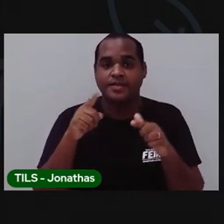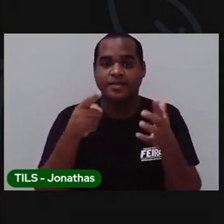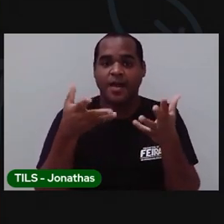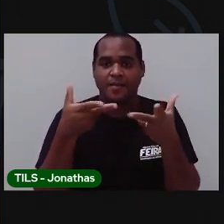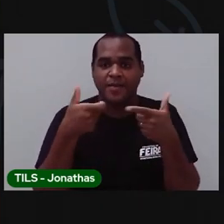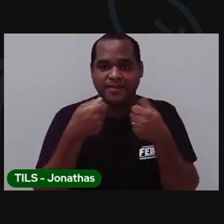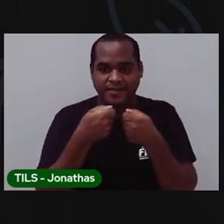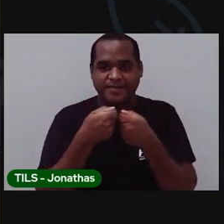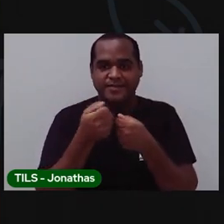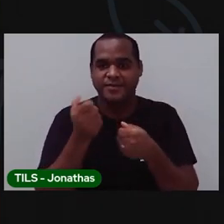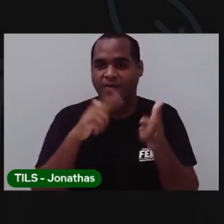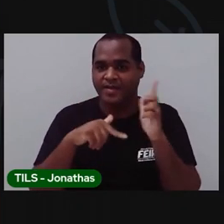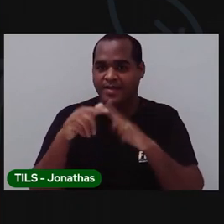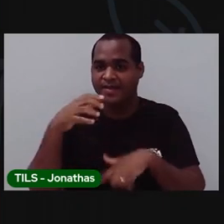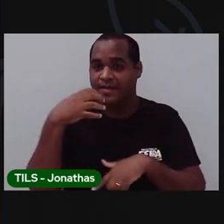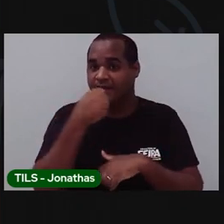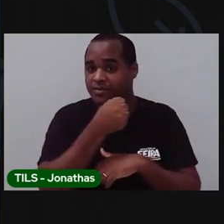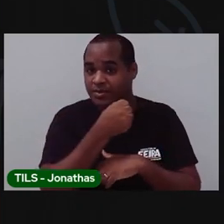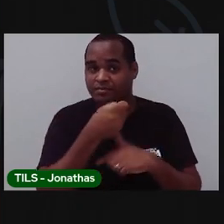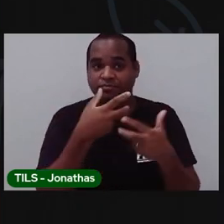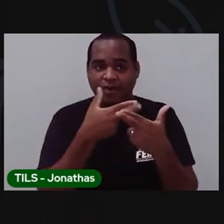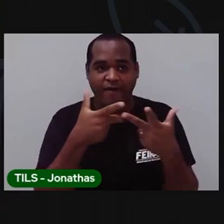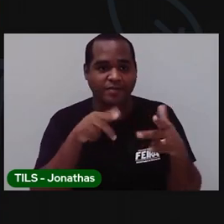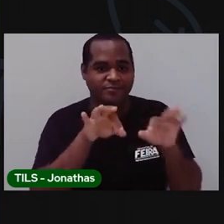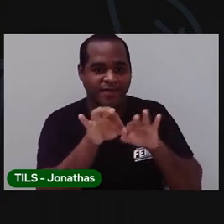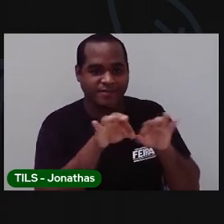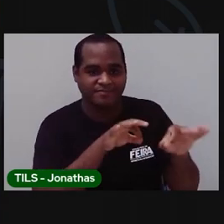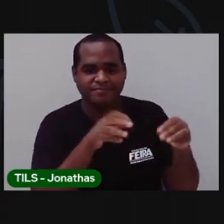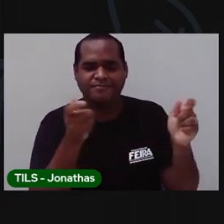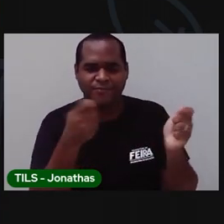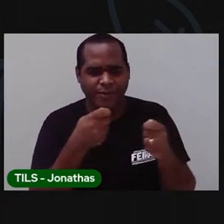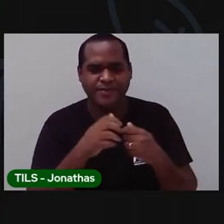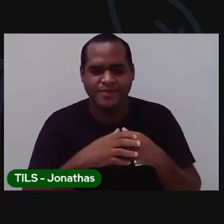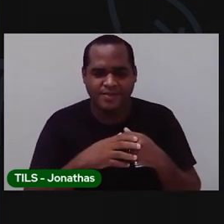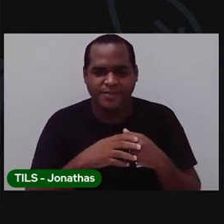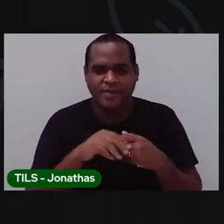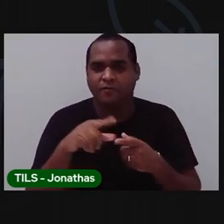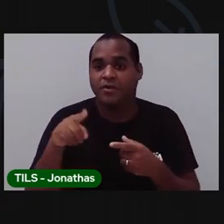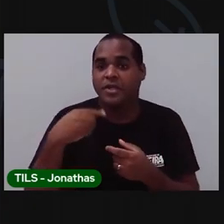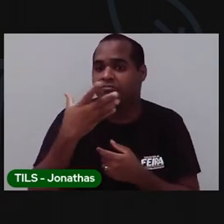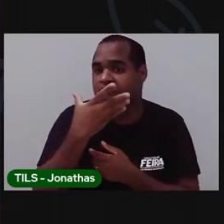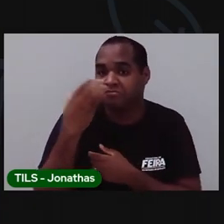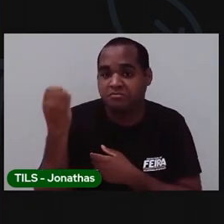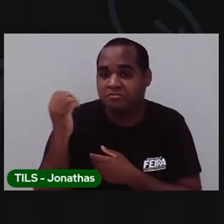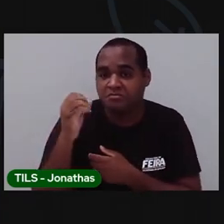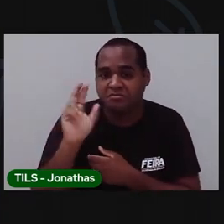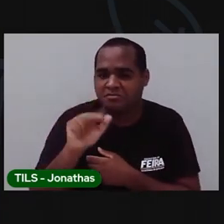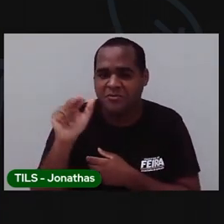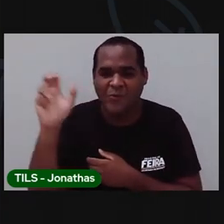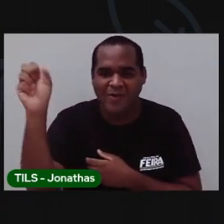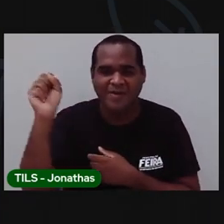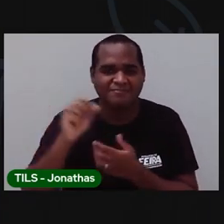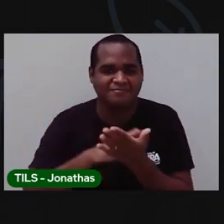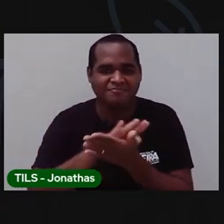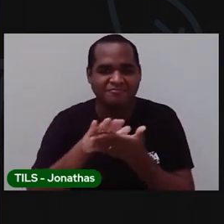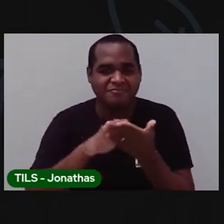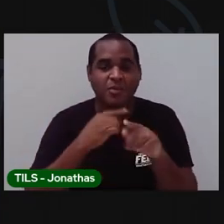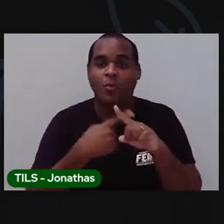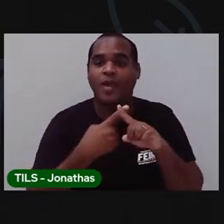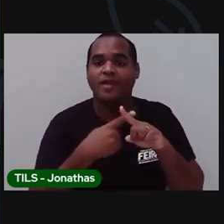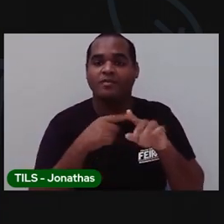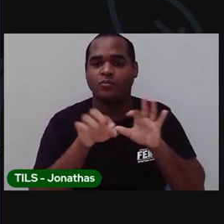Mais rápido para fazer as coisas. E nunca mais vai esquecer o que é ordem